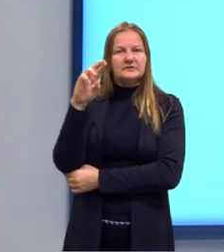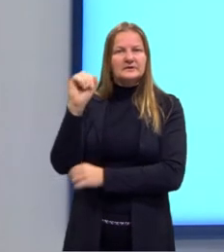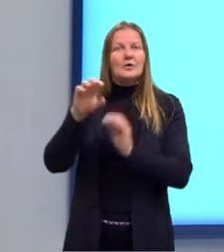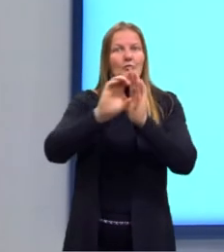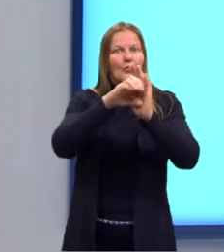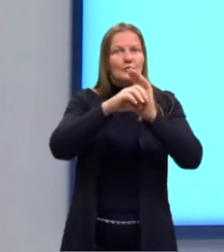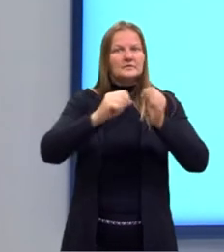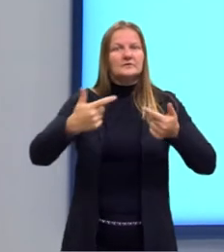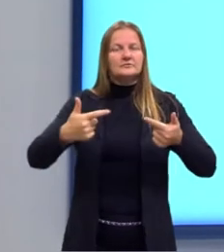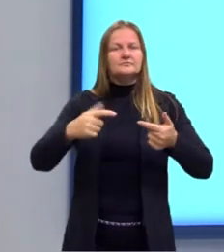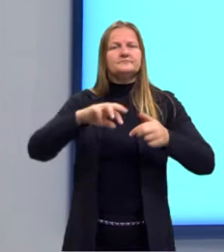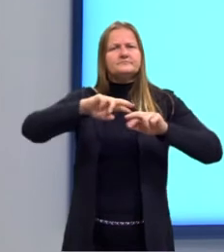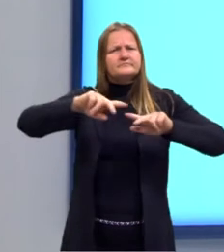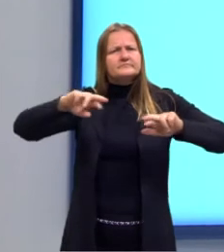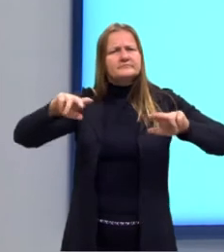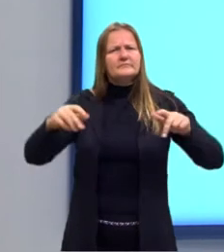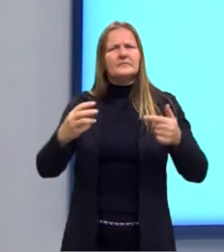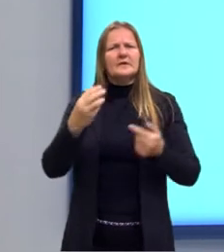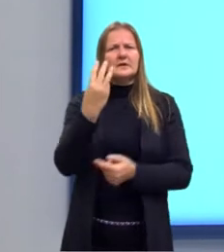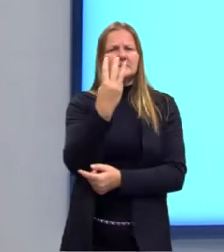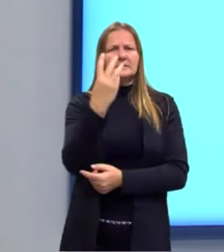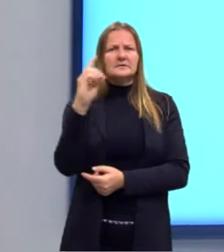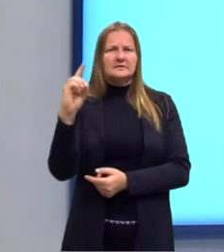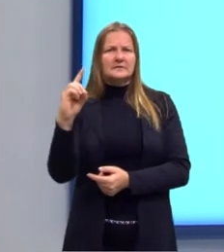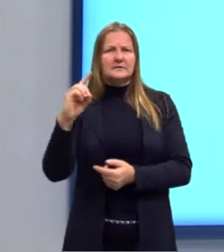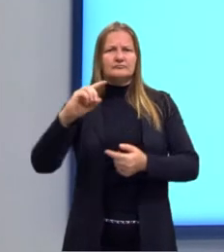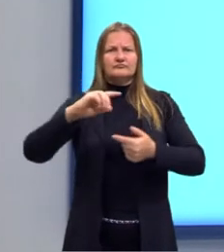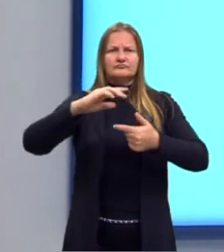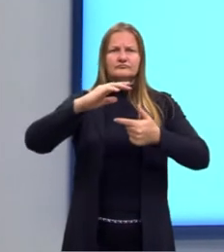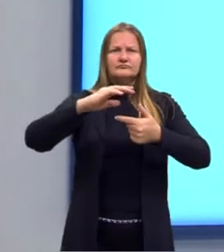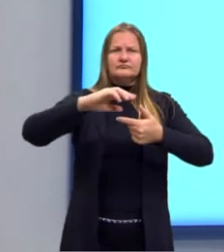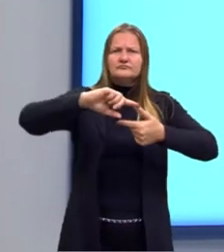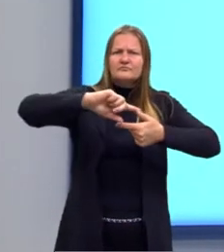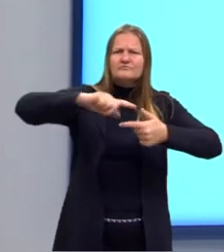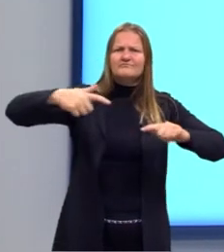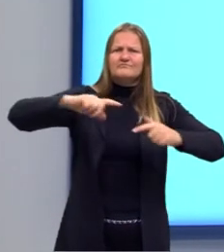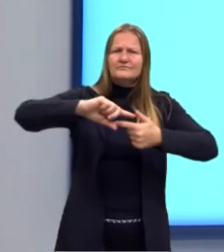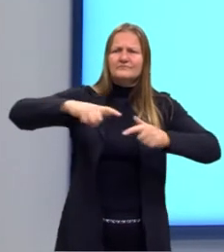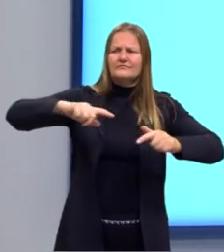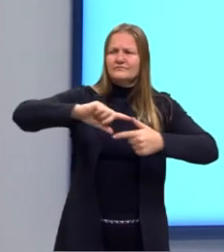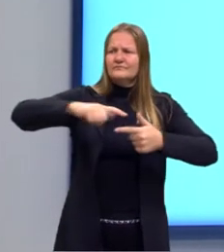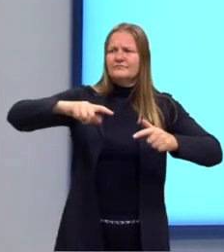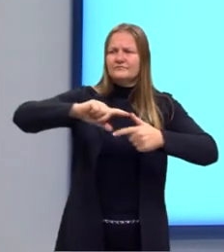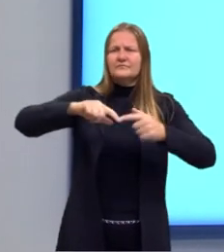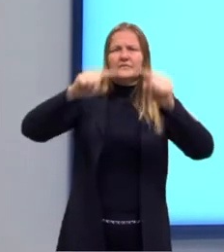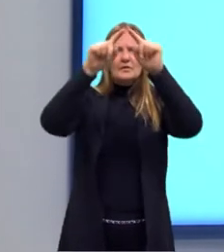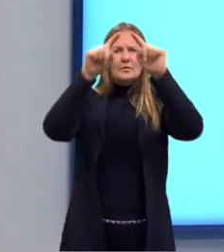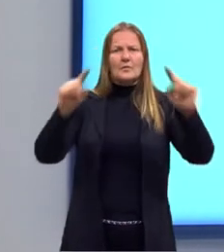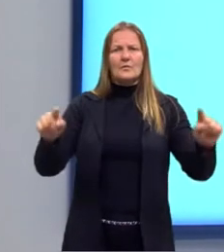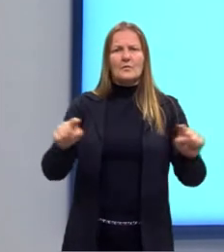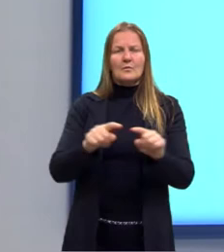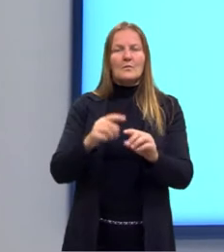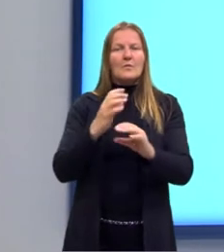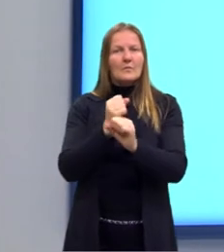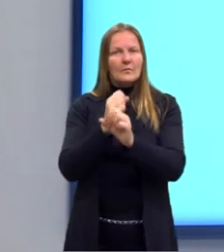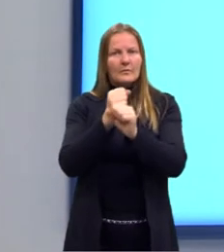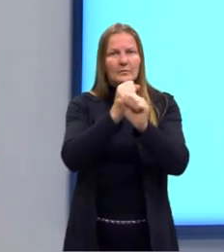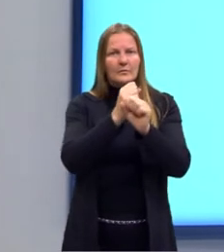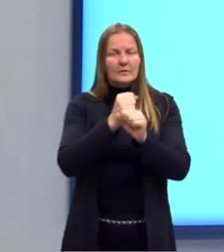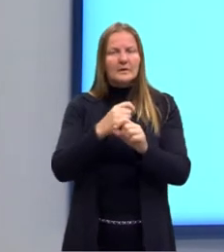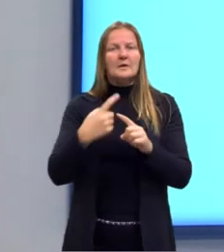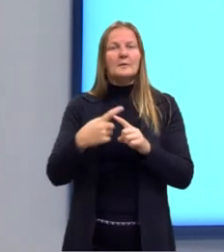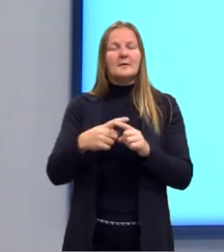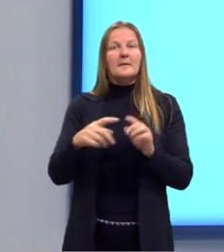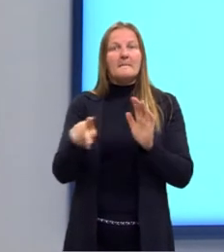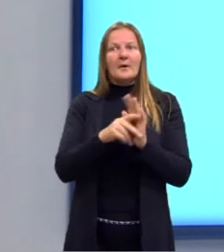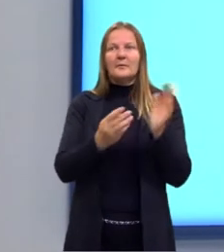trigonometria, mas representados por formas geométricas. Então, aqui a gente tem a imagem ali, que seria então do